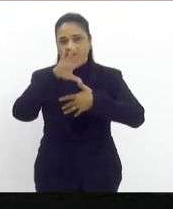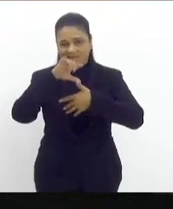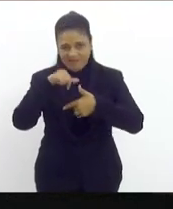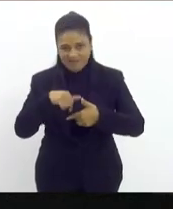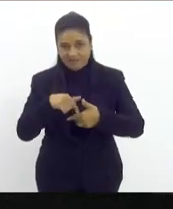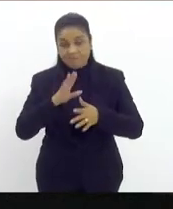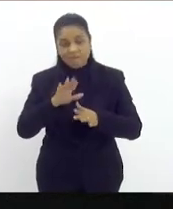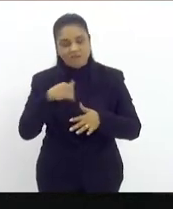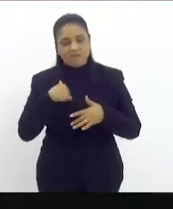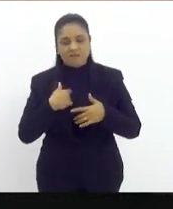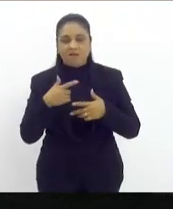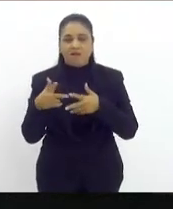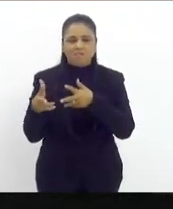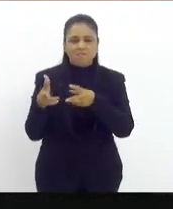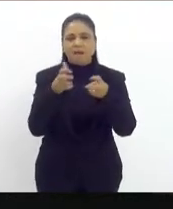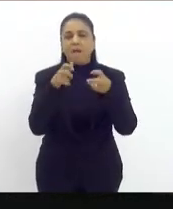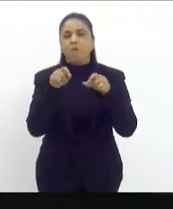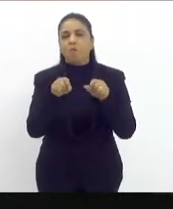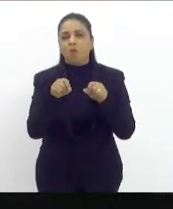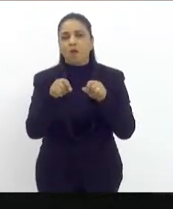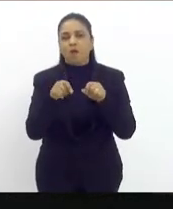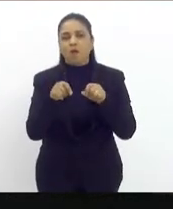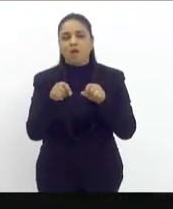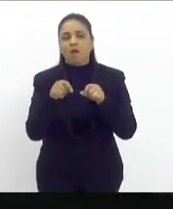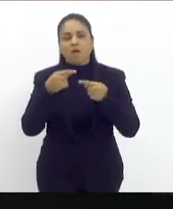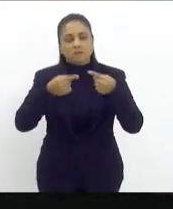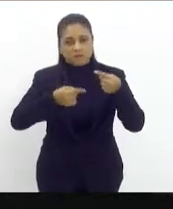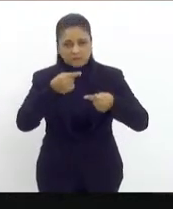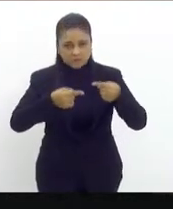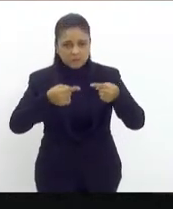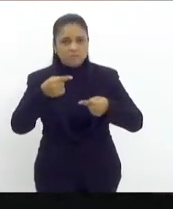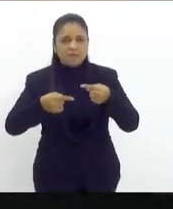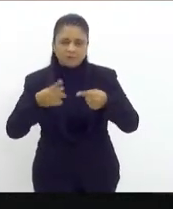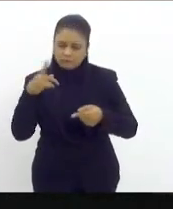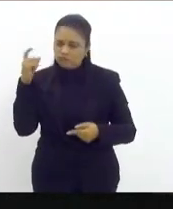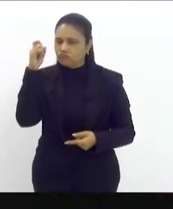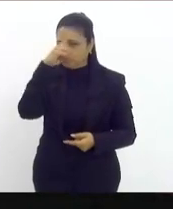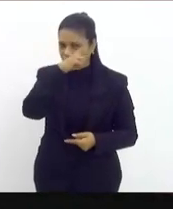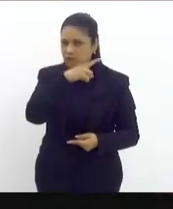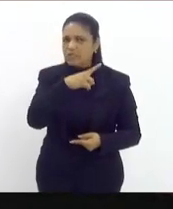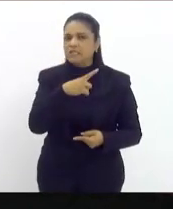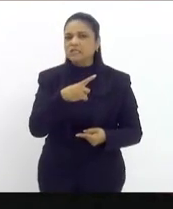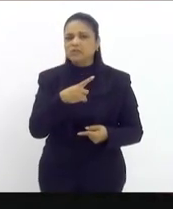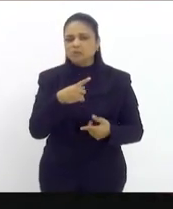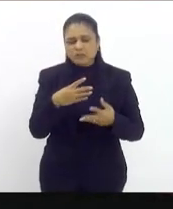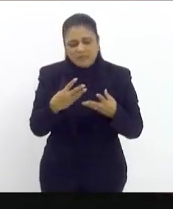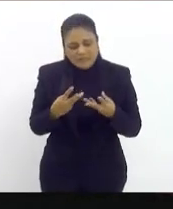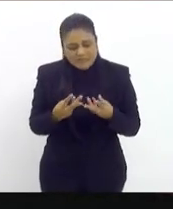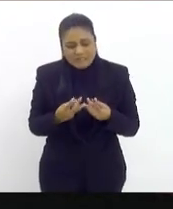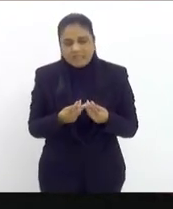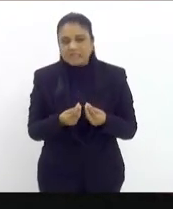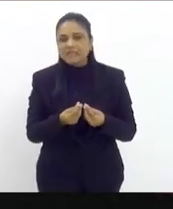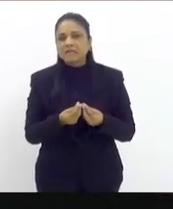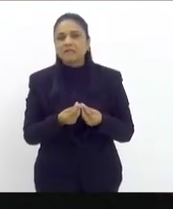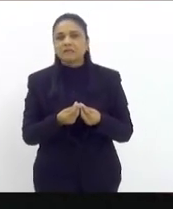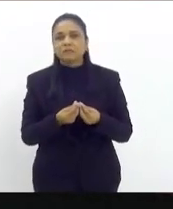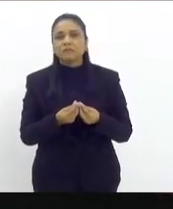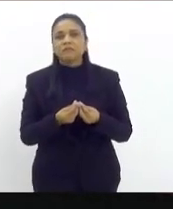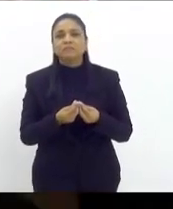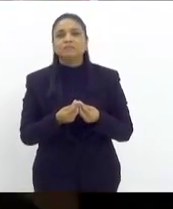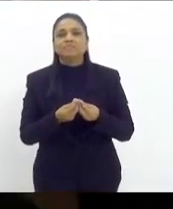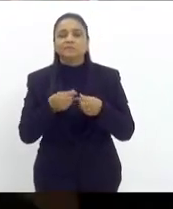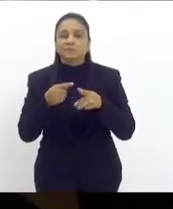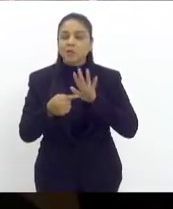atenção dentro desse debate e saudando que eu acho que é um debate difícil mesmo é espinhoso é delicado mas eu queria que